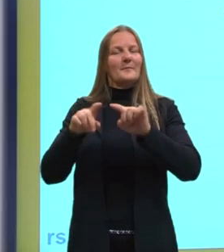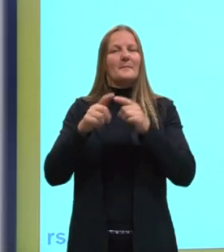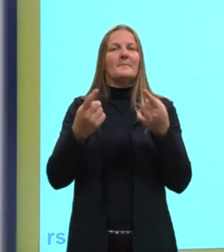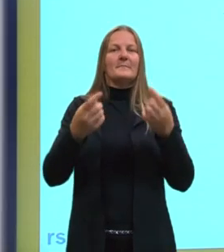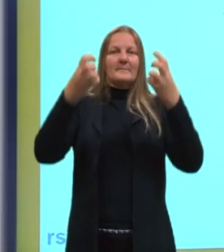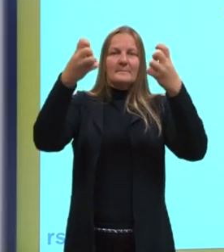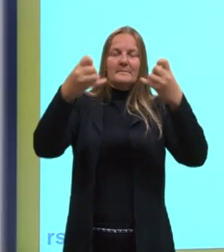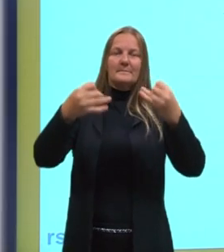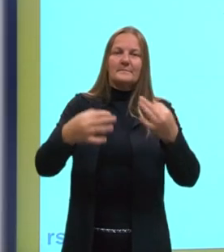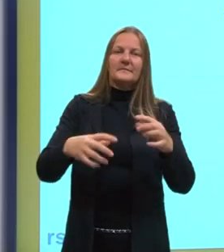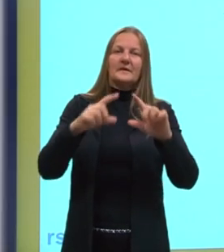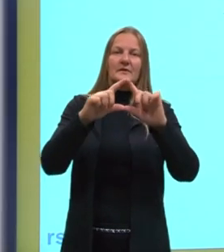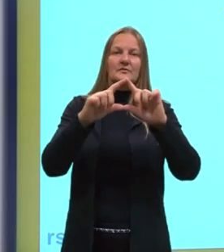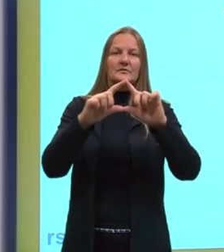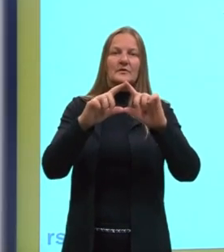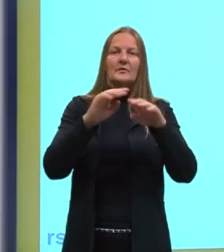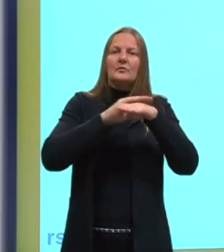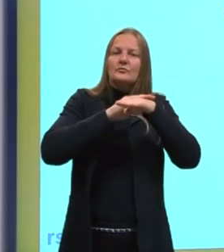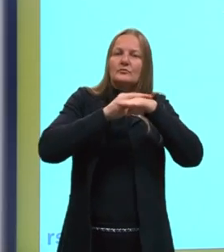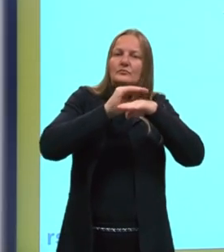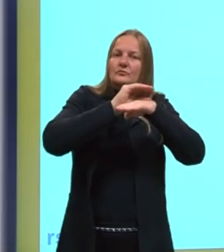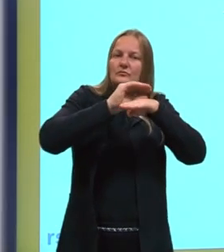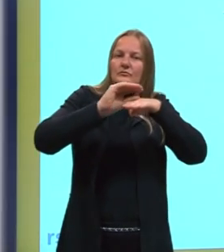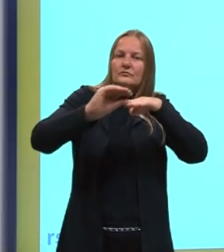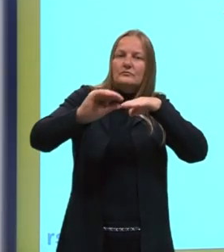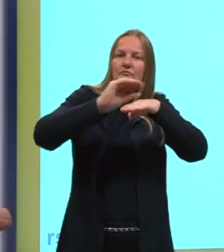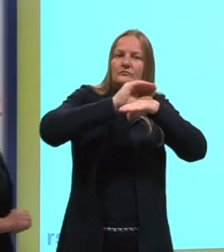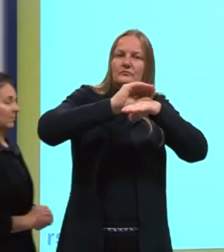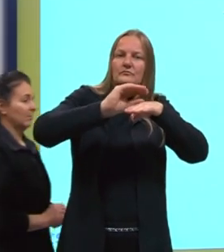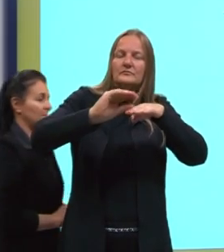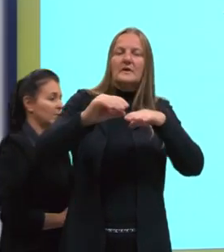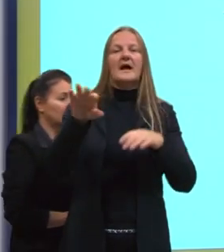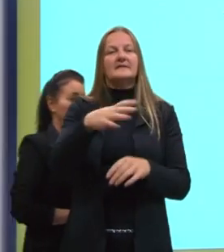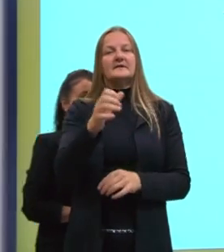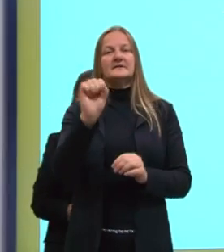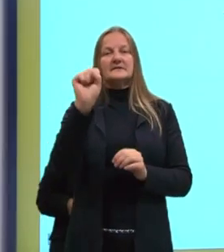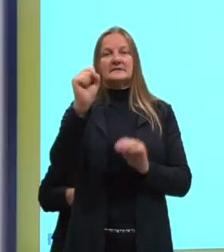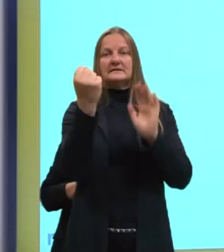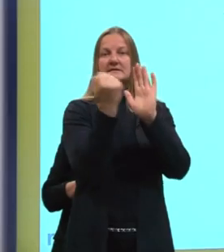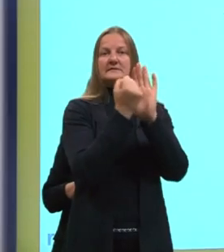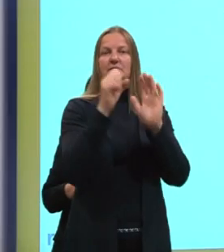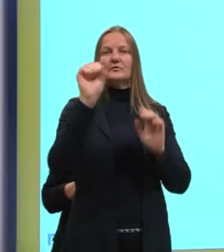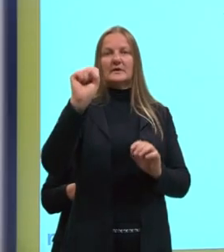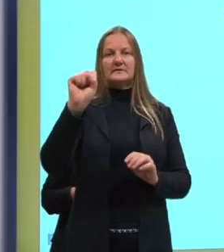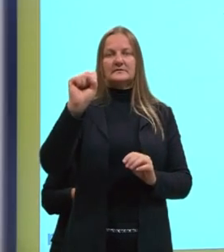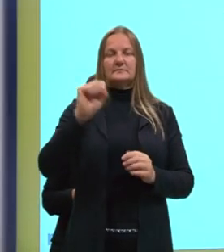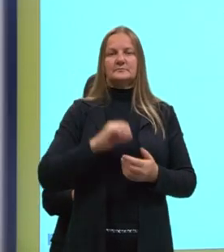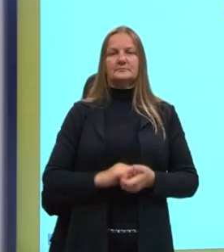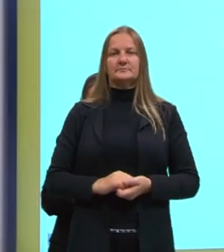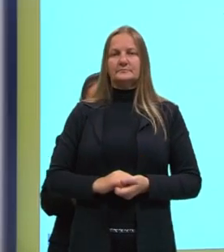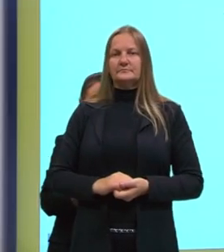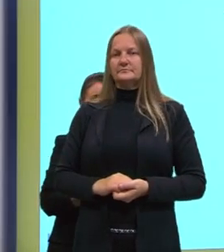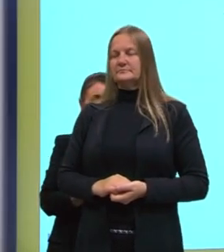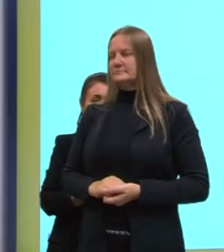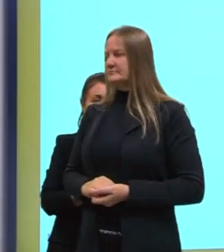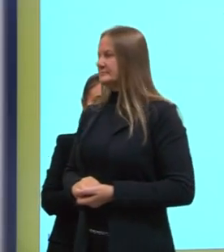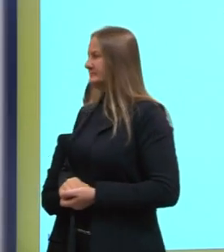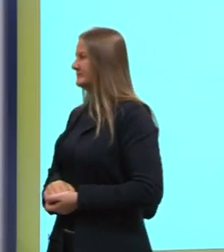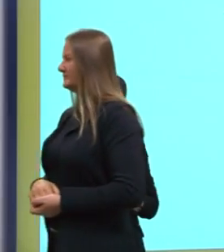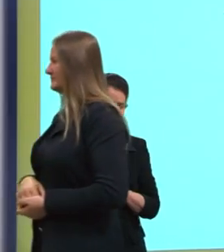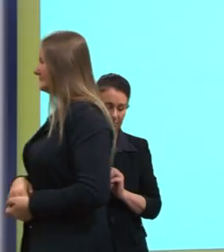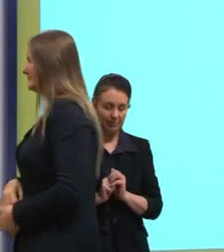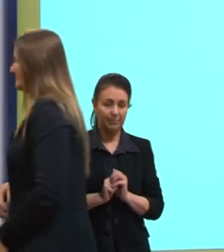aqui agora a gente tem uma dilatação superficial, que às vezes aparece como S. Aí, agora a gente usa a área inicial,